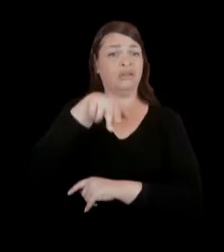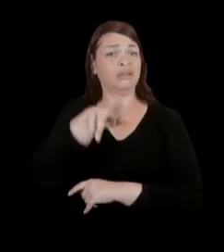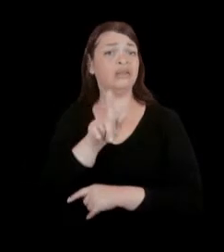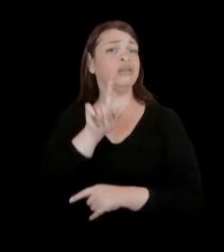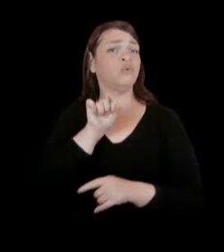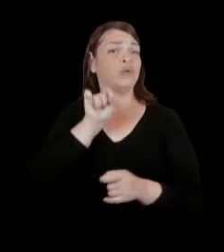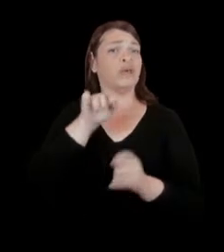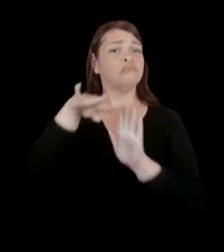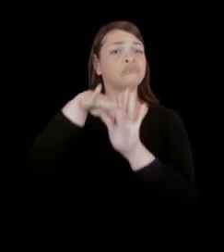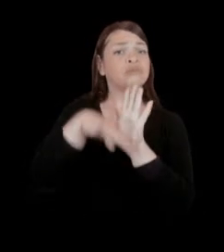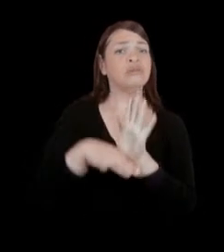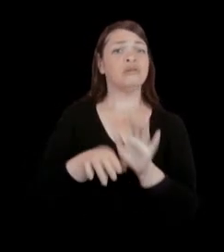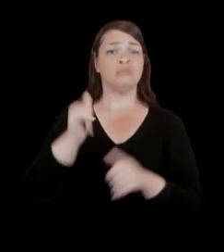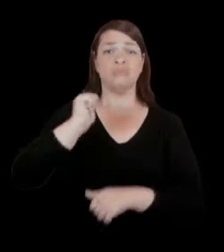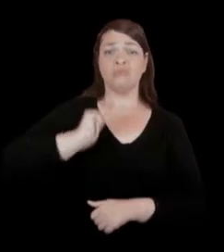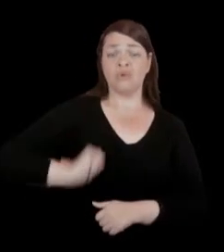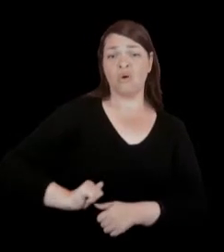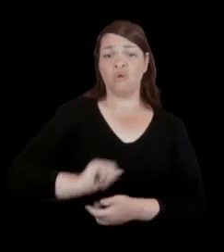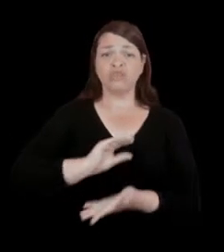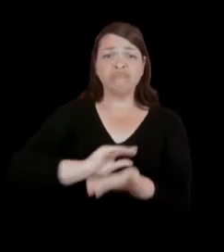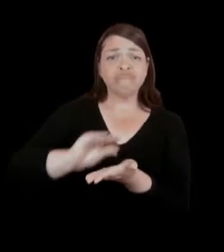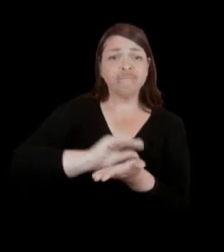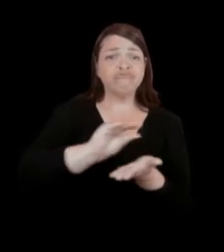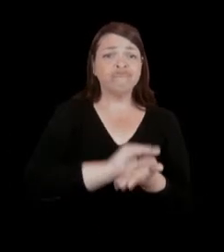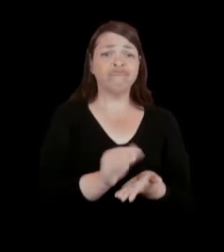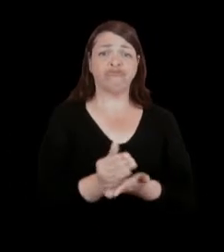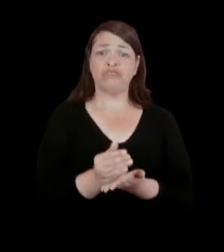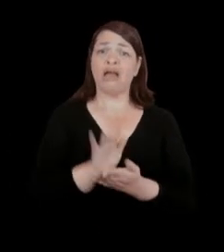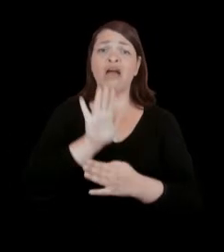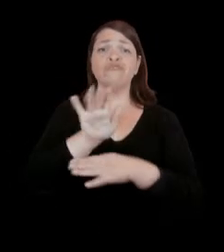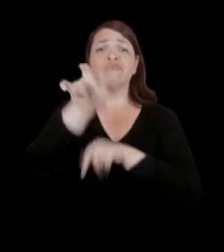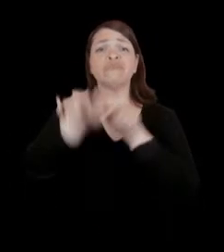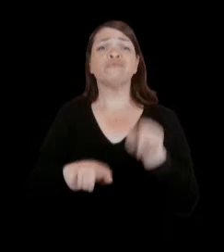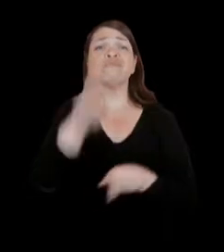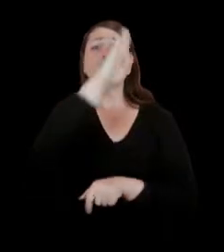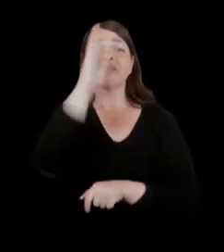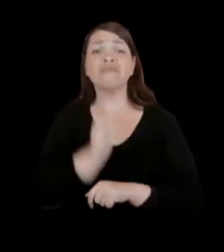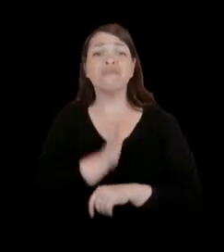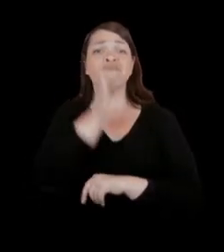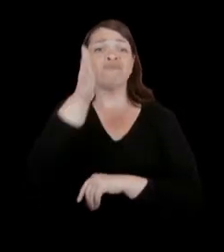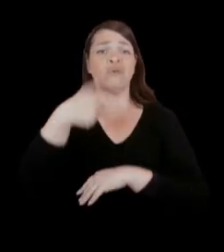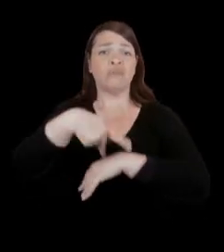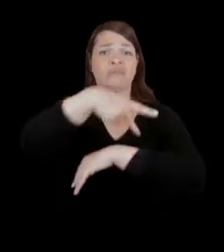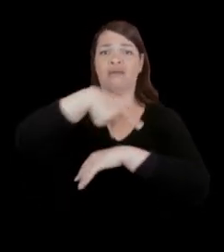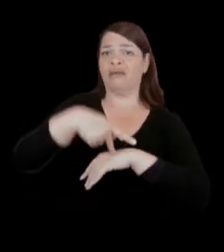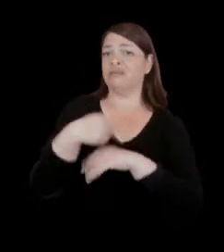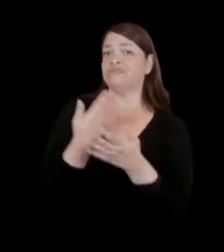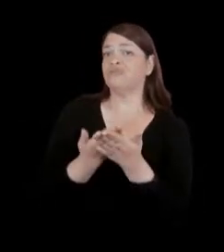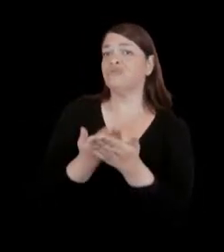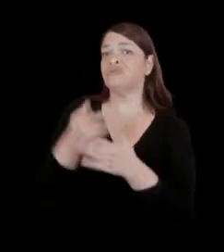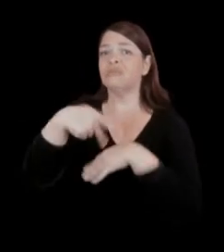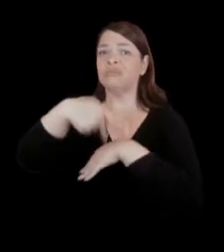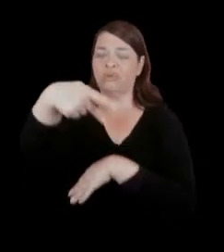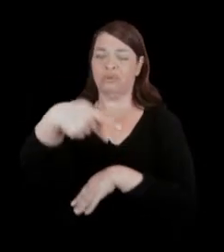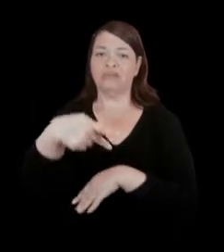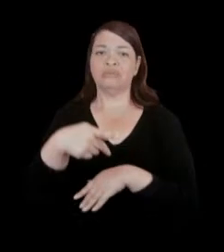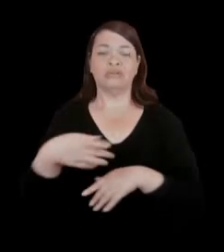bolsas focado em ajudar brasileiros a fazer cursos de pós-graduação no exterior. Essa nova sede